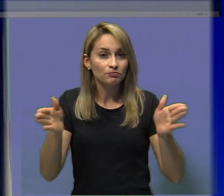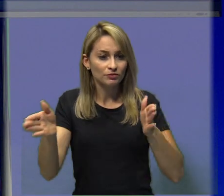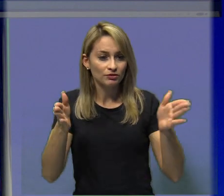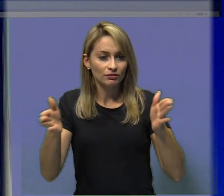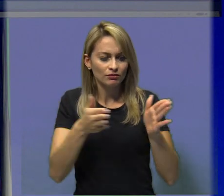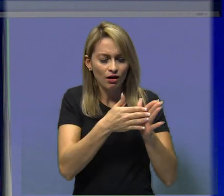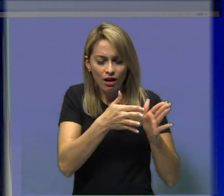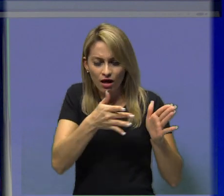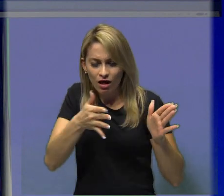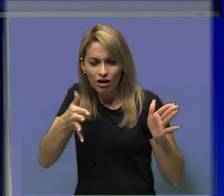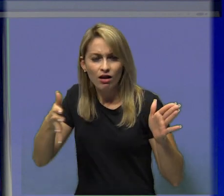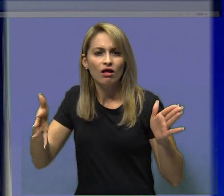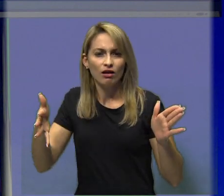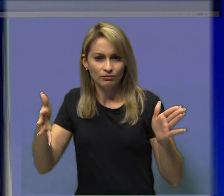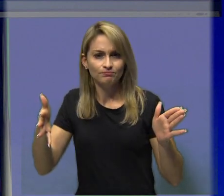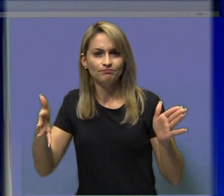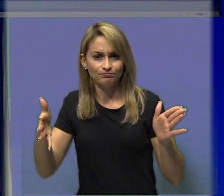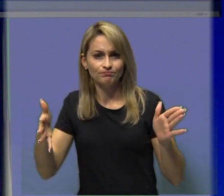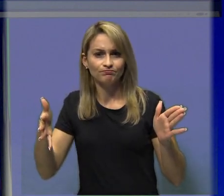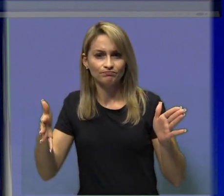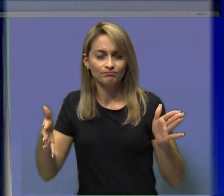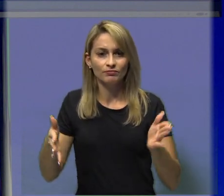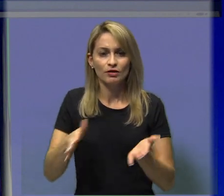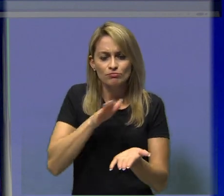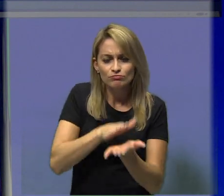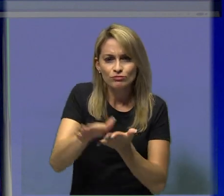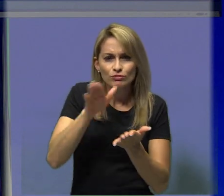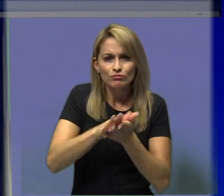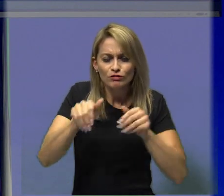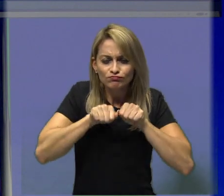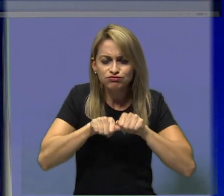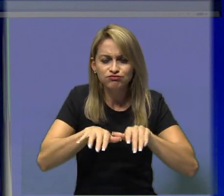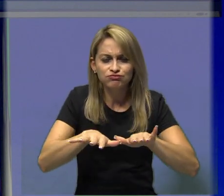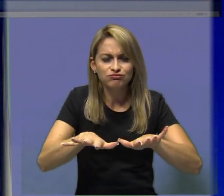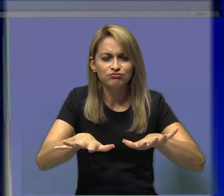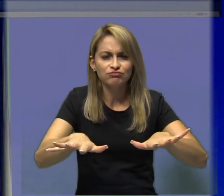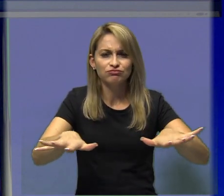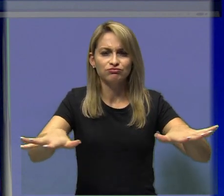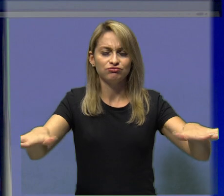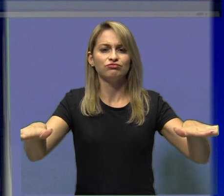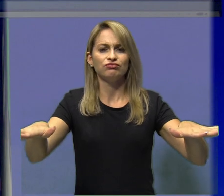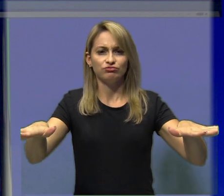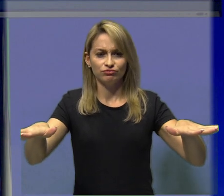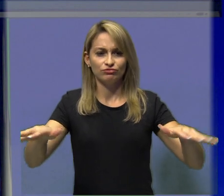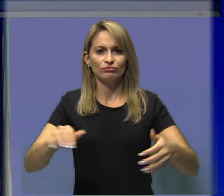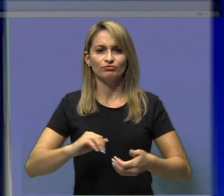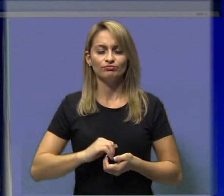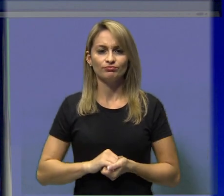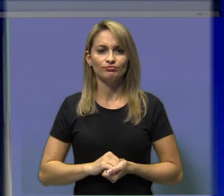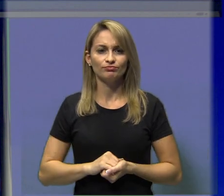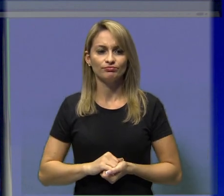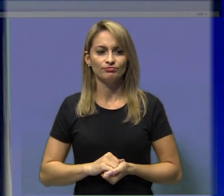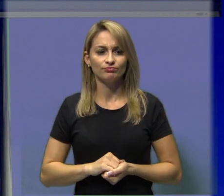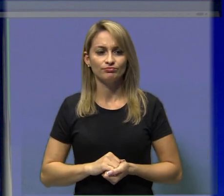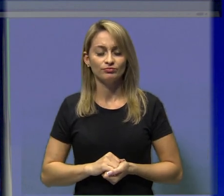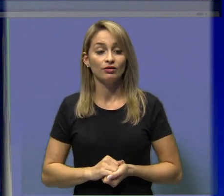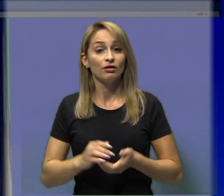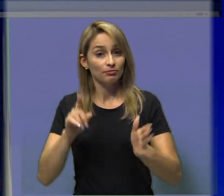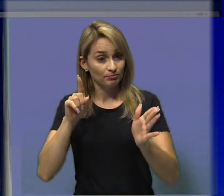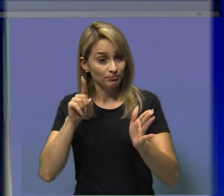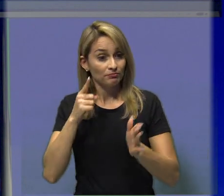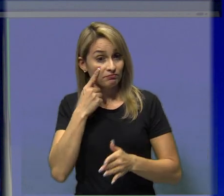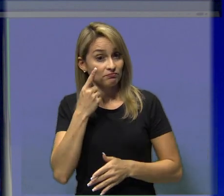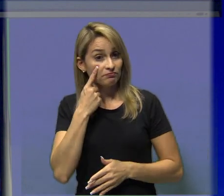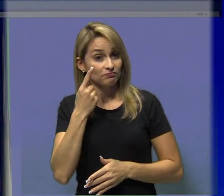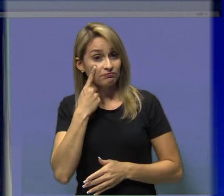Fronteira. Veja, isso aqui é importante. Os escravos, principalmente os africanos, eles foram